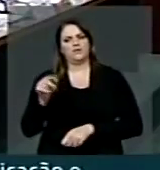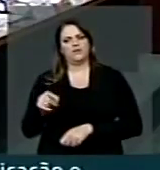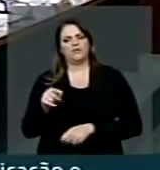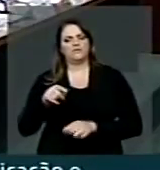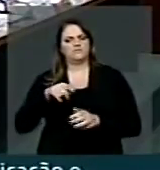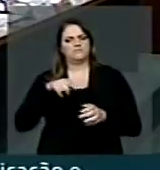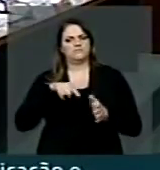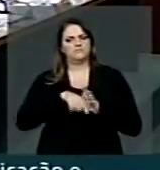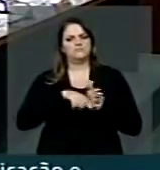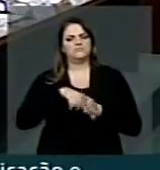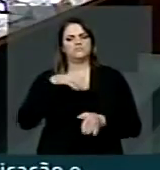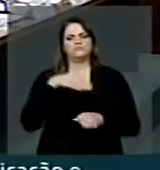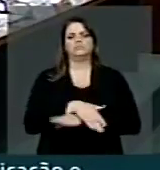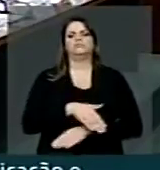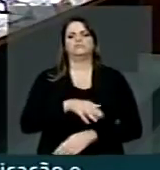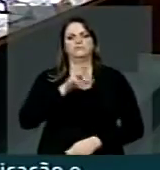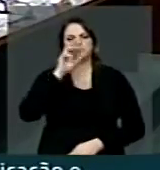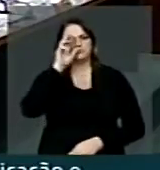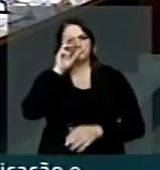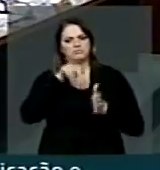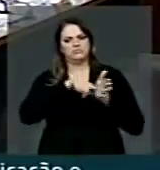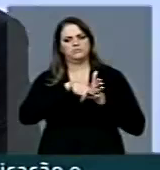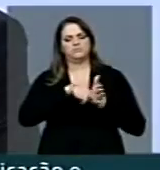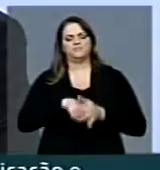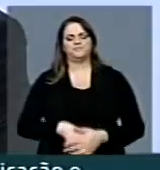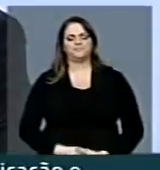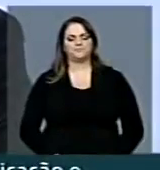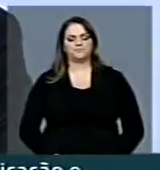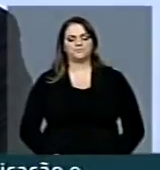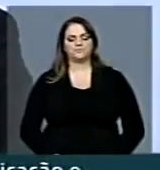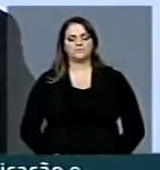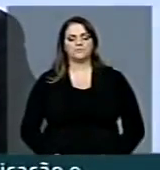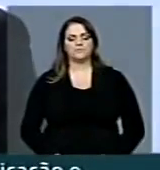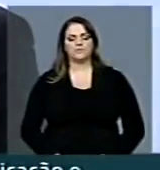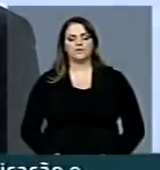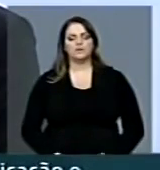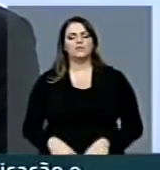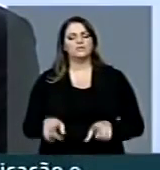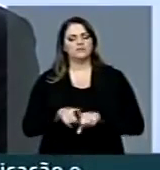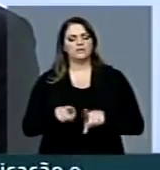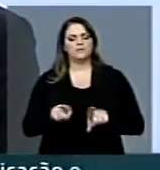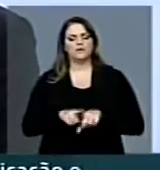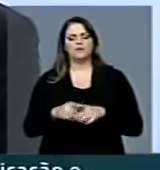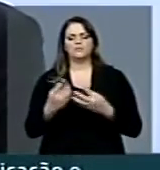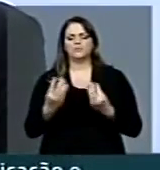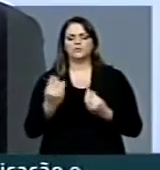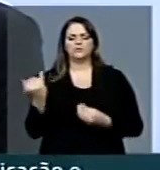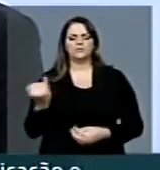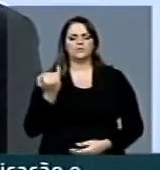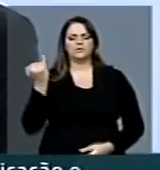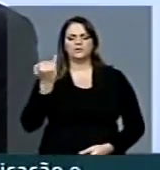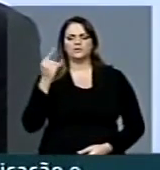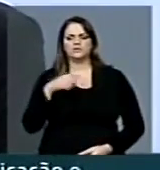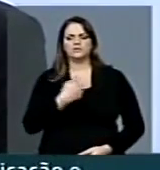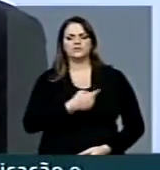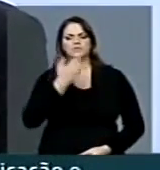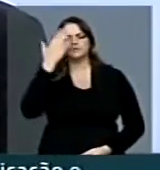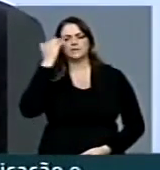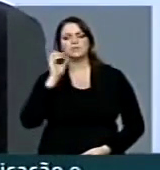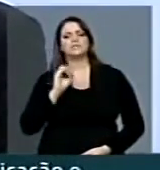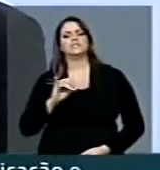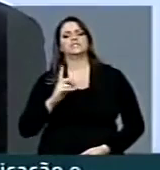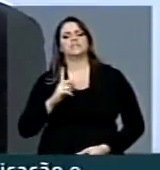monitoramento, desse tipo de investigação. Também é muito importante saber se os recursos